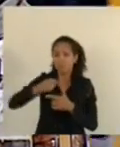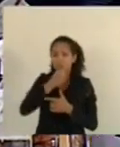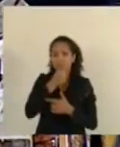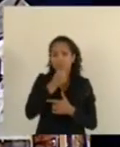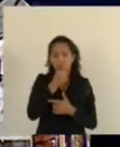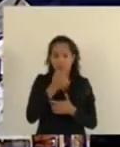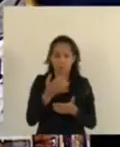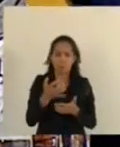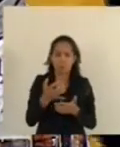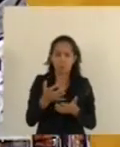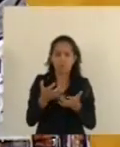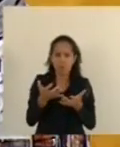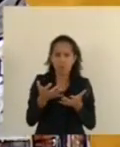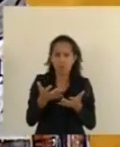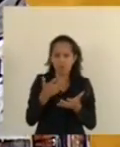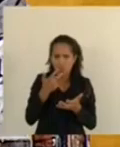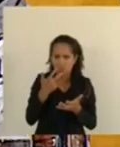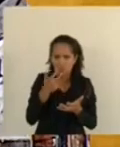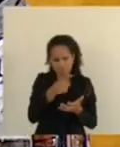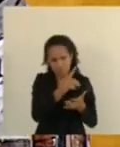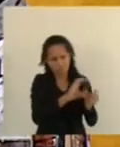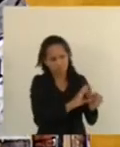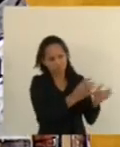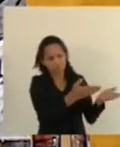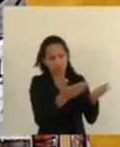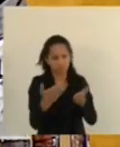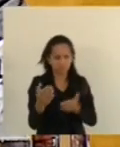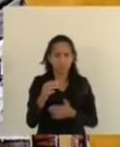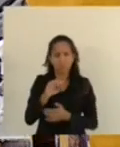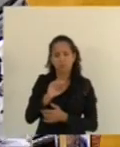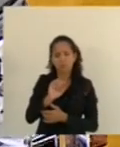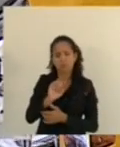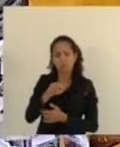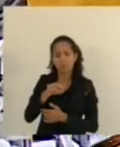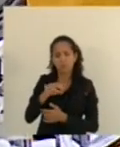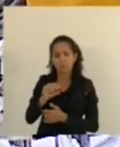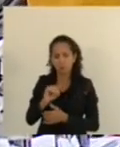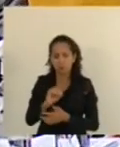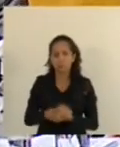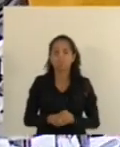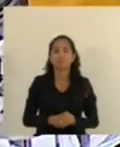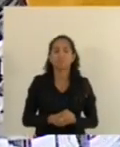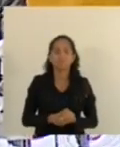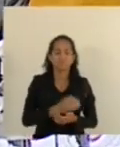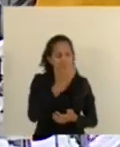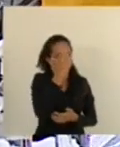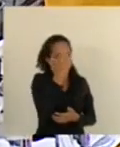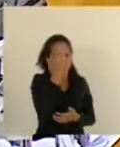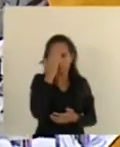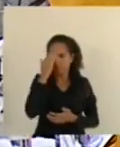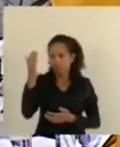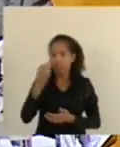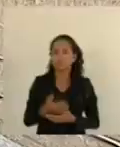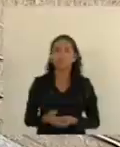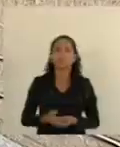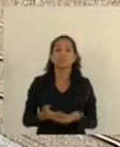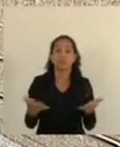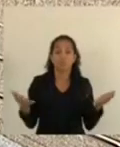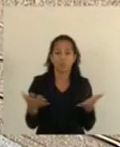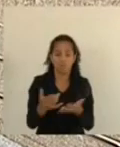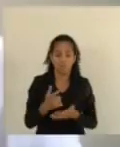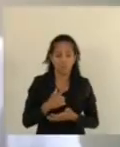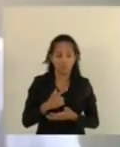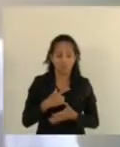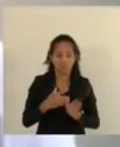Não, vou falar. Vossa presença está com a palavra, deputado doutor Emílio. Muito obrigado, presidente. Hoje nós tivemos a